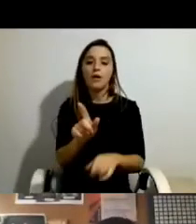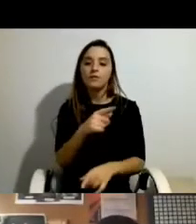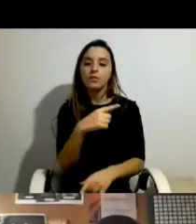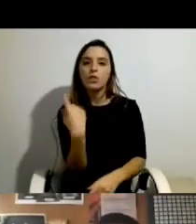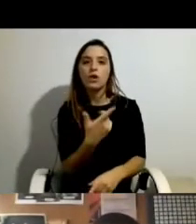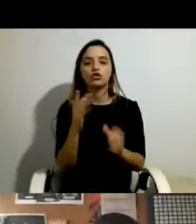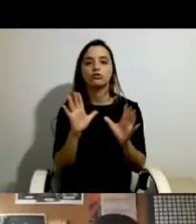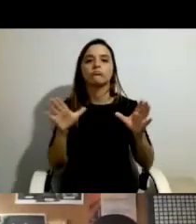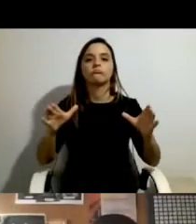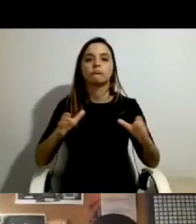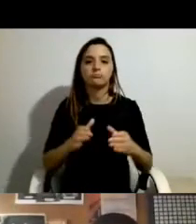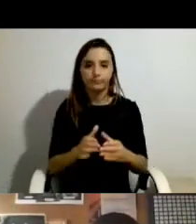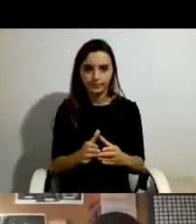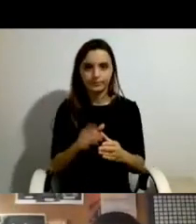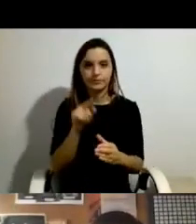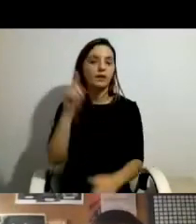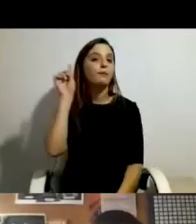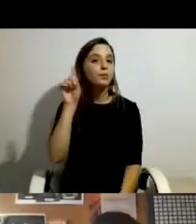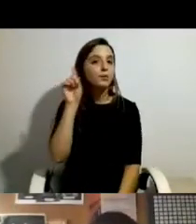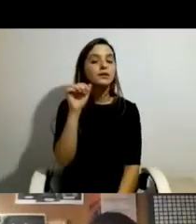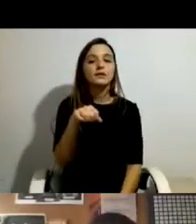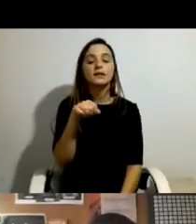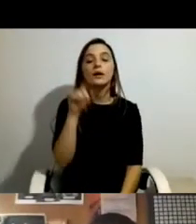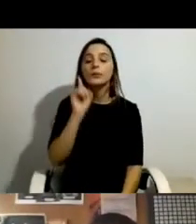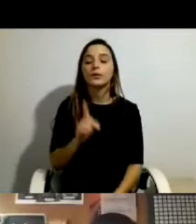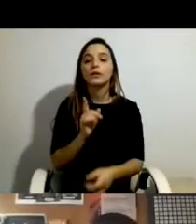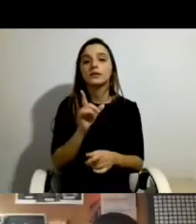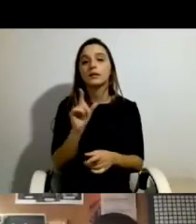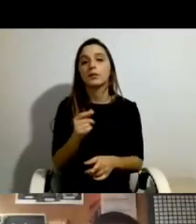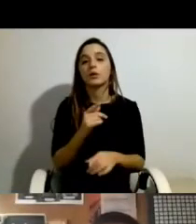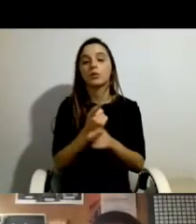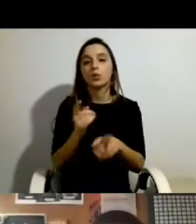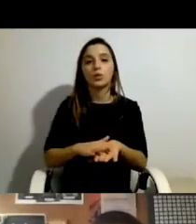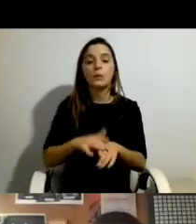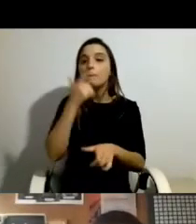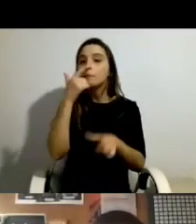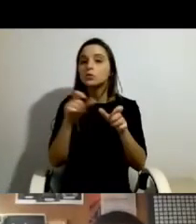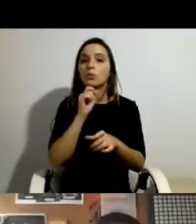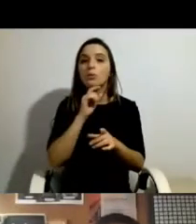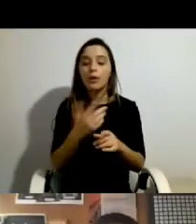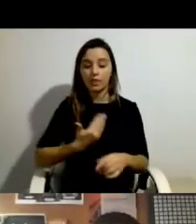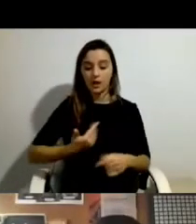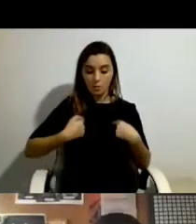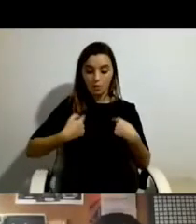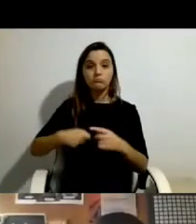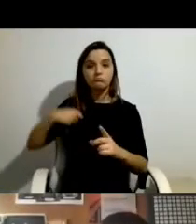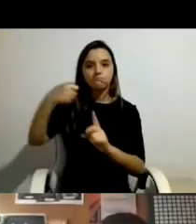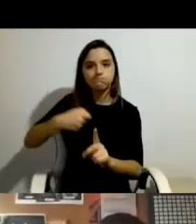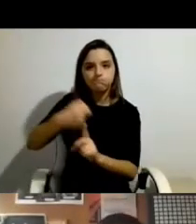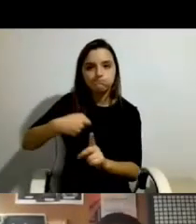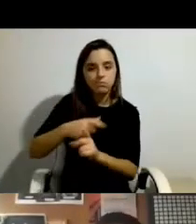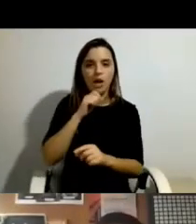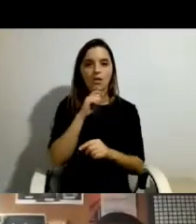importante, não é? Que é importante também no sentido das pessoas poderem lutar pelos seus direitos, construírem laços